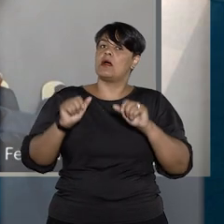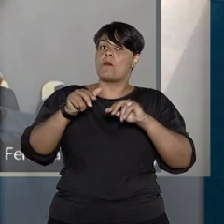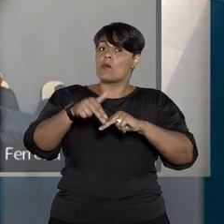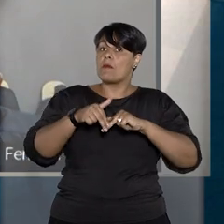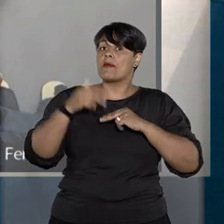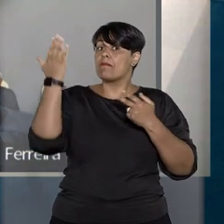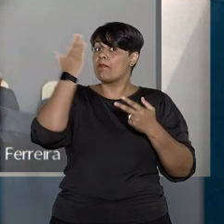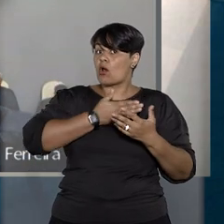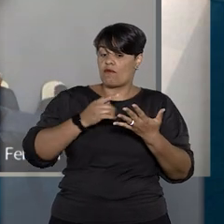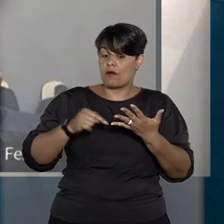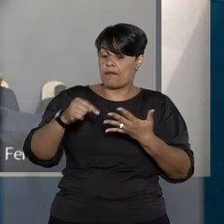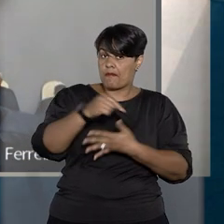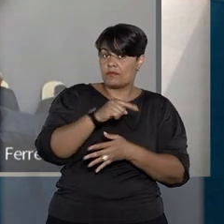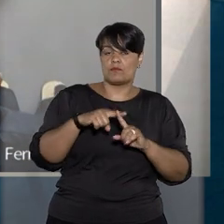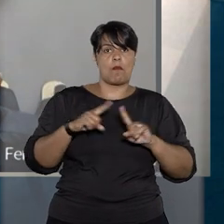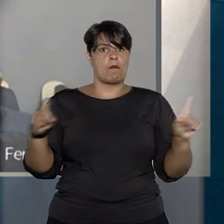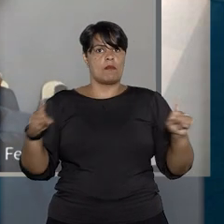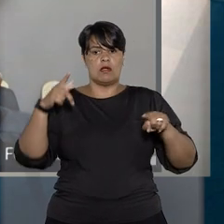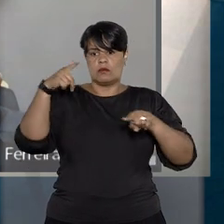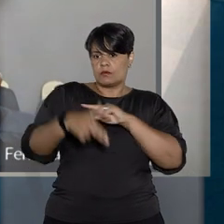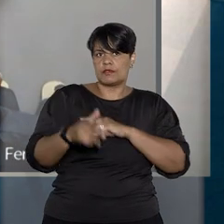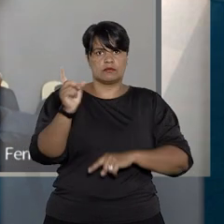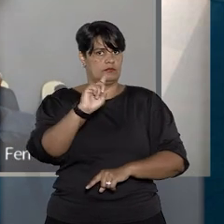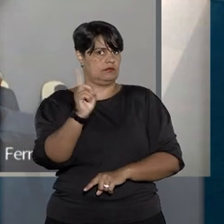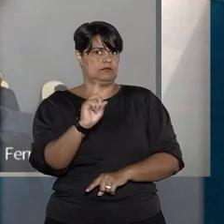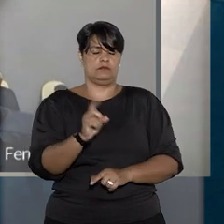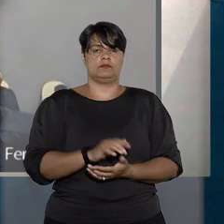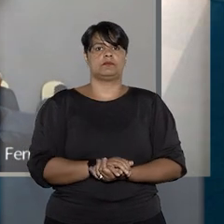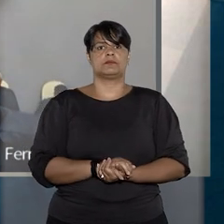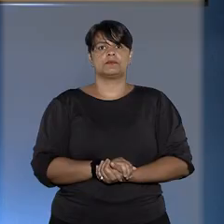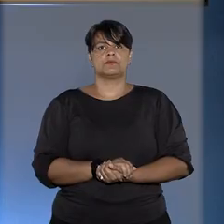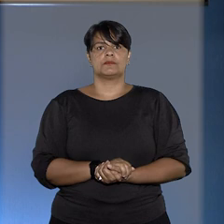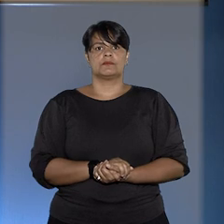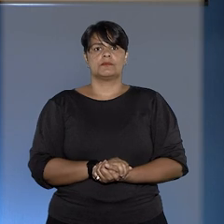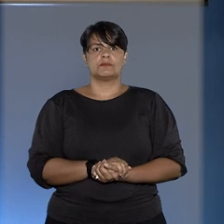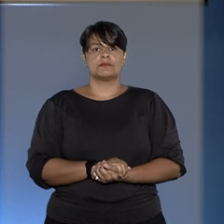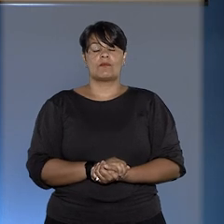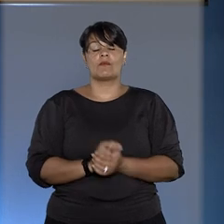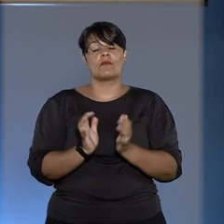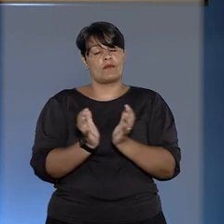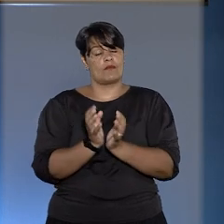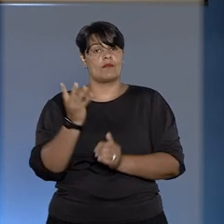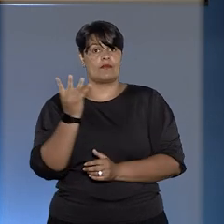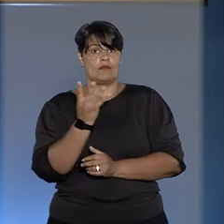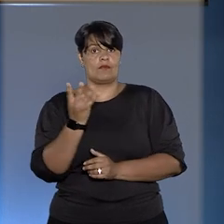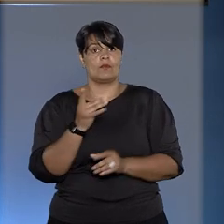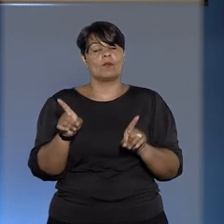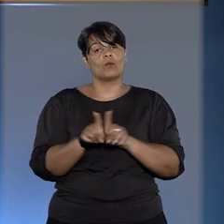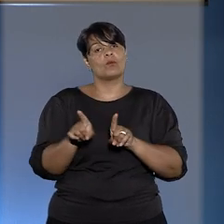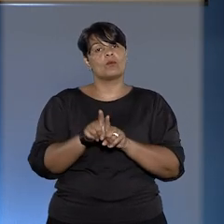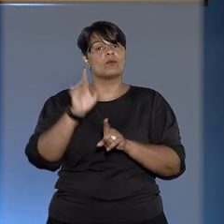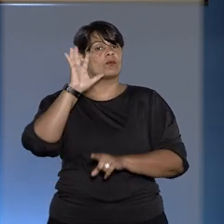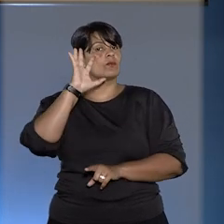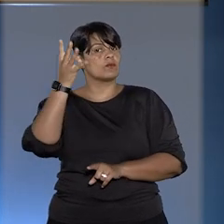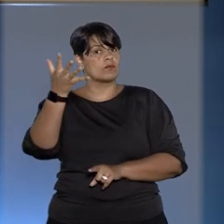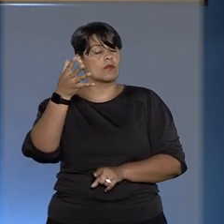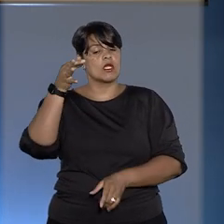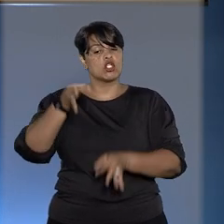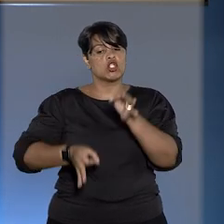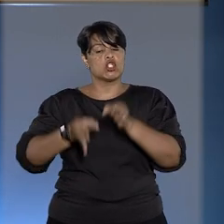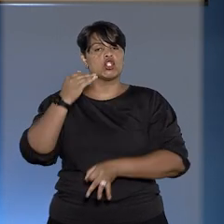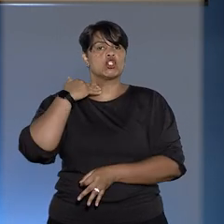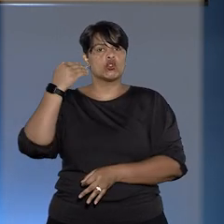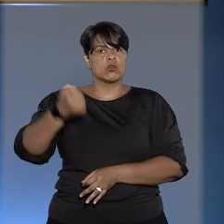das provas, mas que isso não impede o ajuizamento da demanda. A quarta turma também decidiu que o juiz da